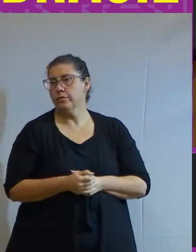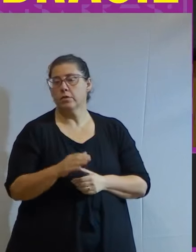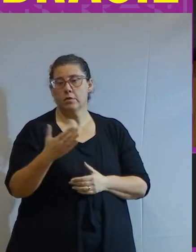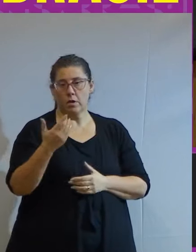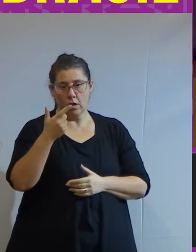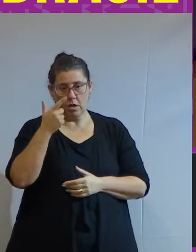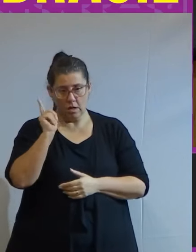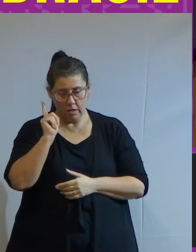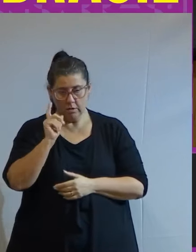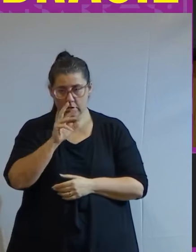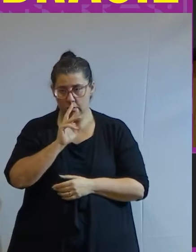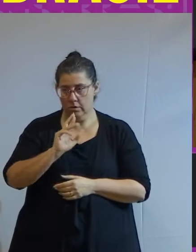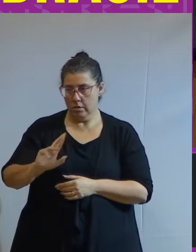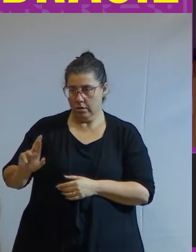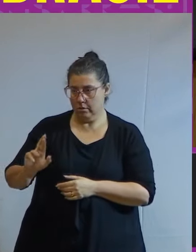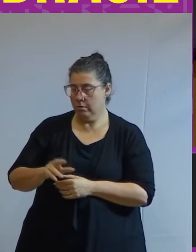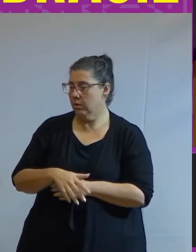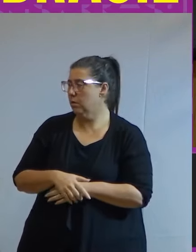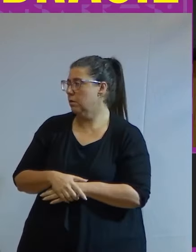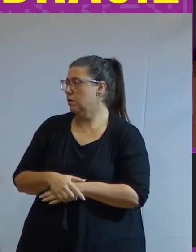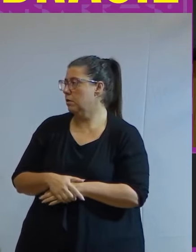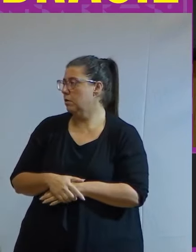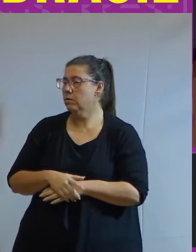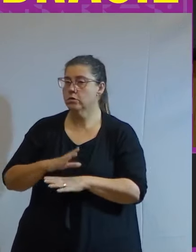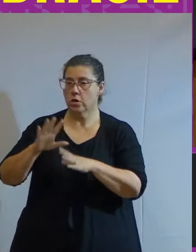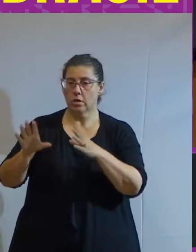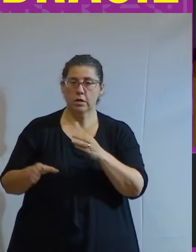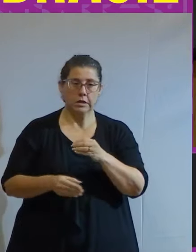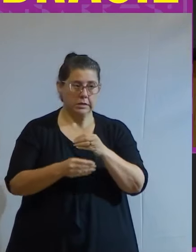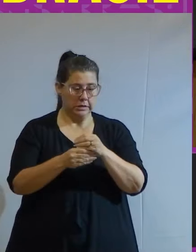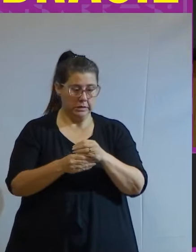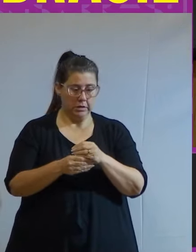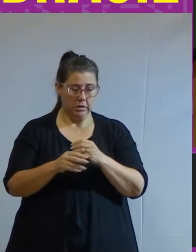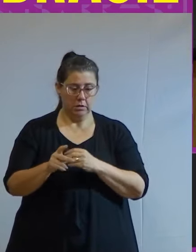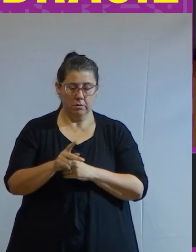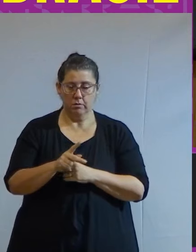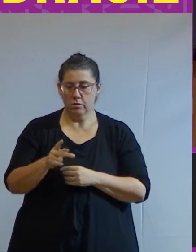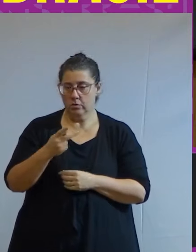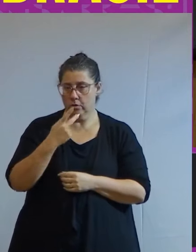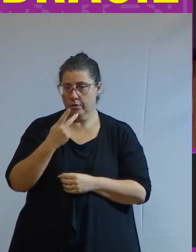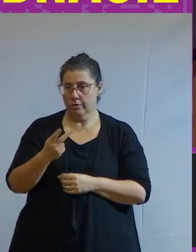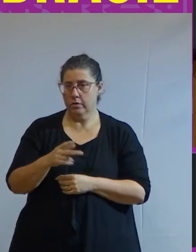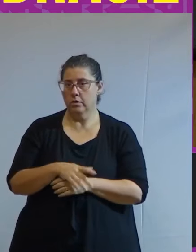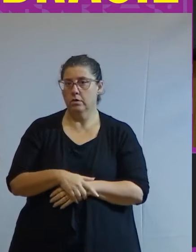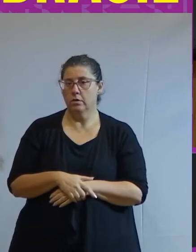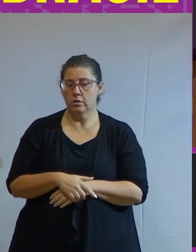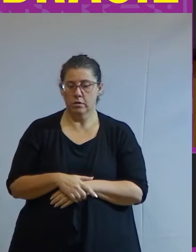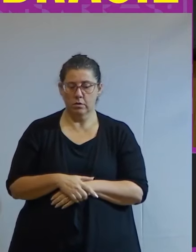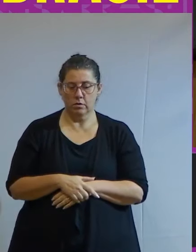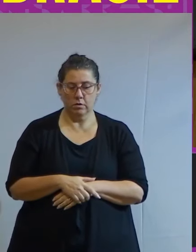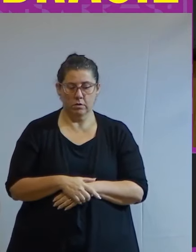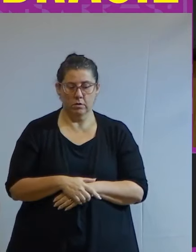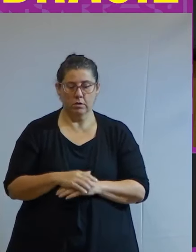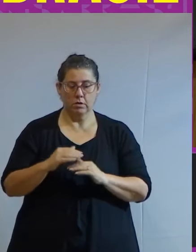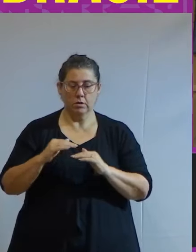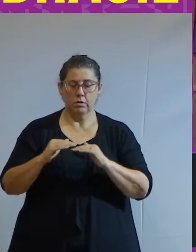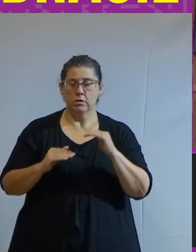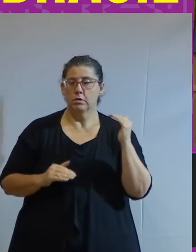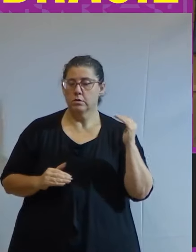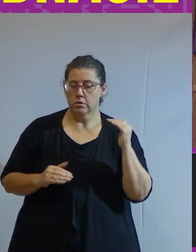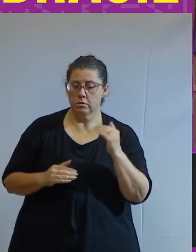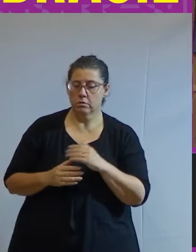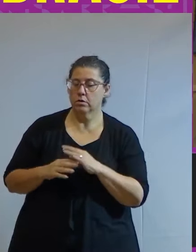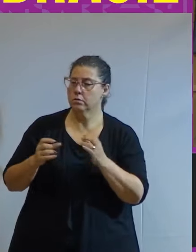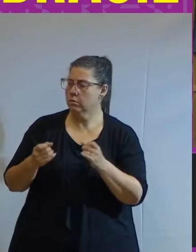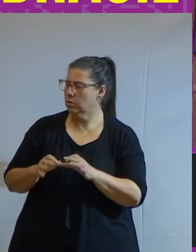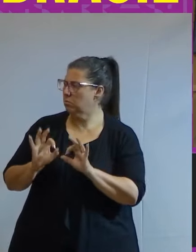de responder a pergunta acrescentando professora Leila sobre a questão da desigualdade comentou muito bem